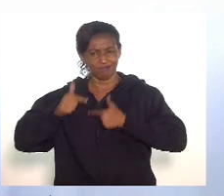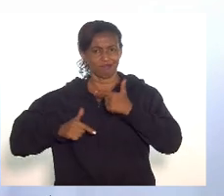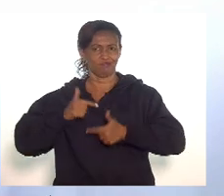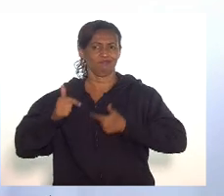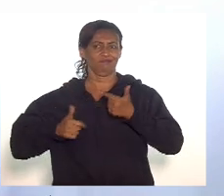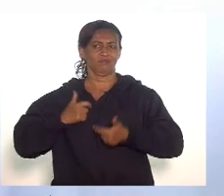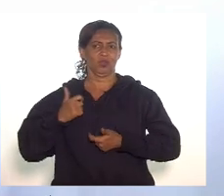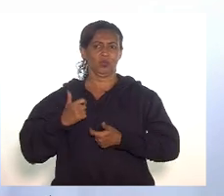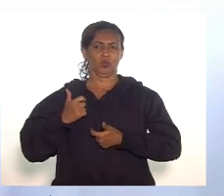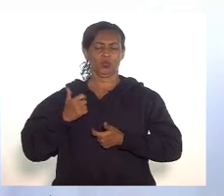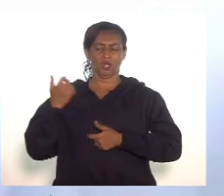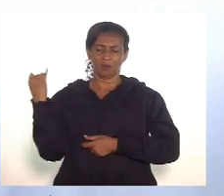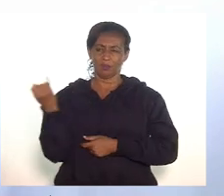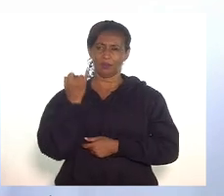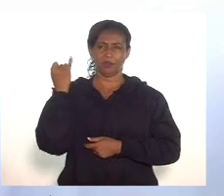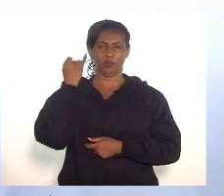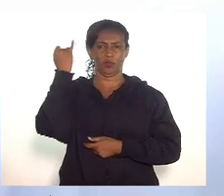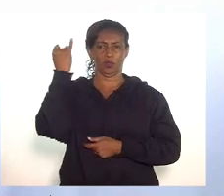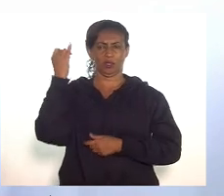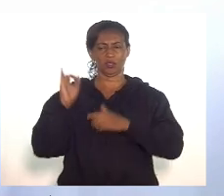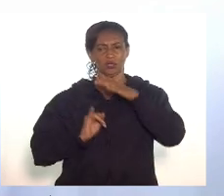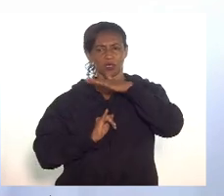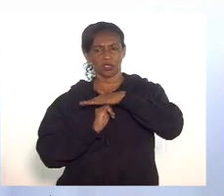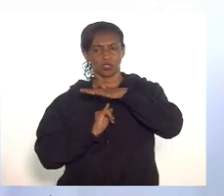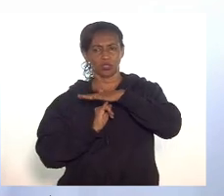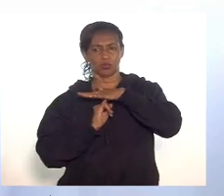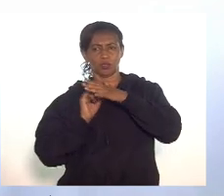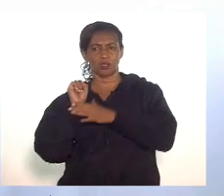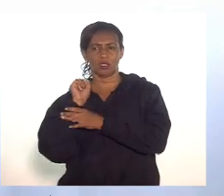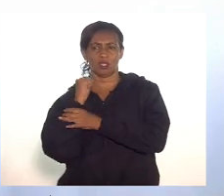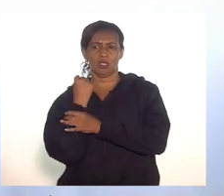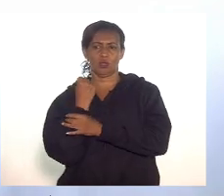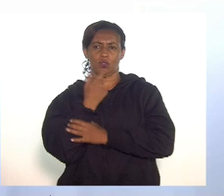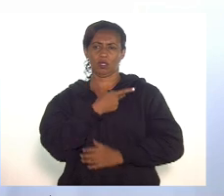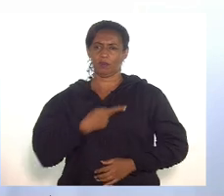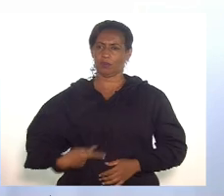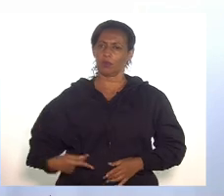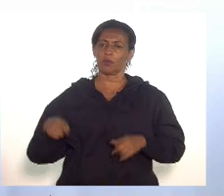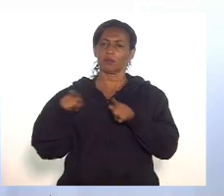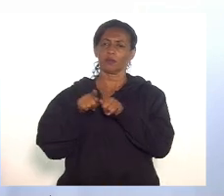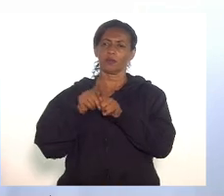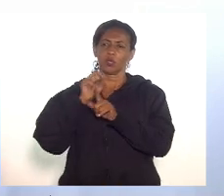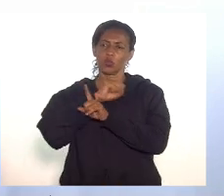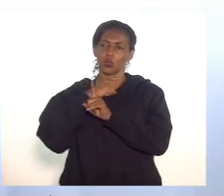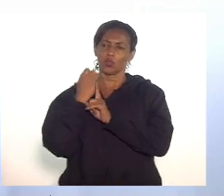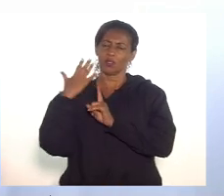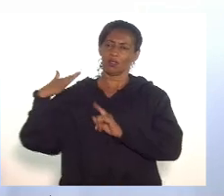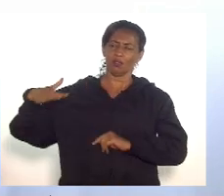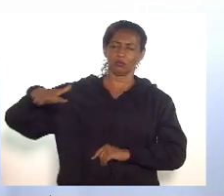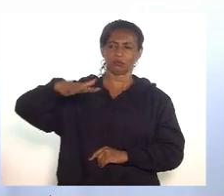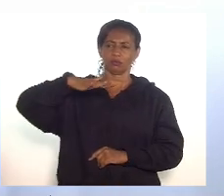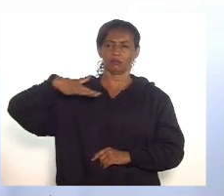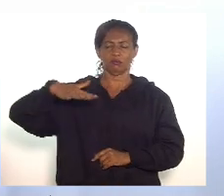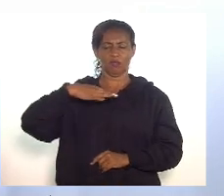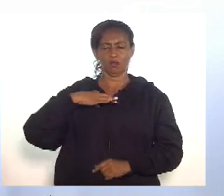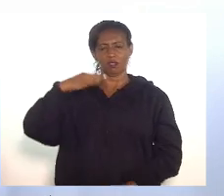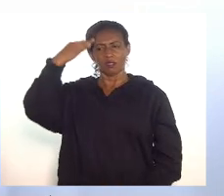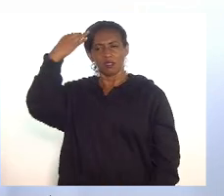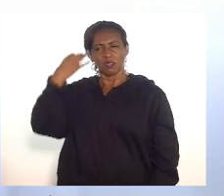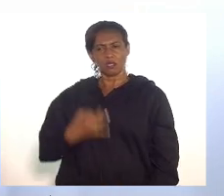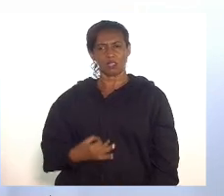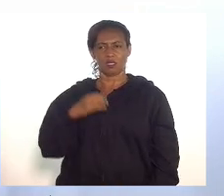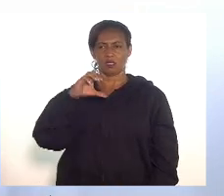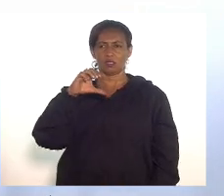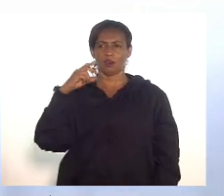ser do Parlamento, das instituições de segurança pública, mas, sobretudo, de toda a sociedade. E eu tenho absoluta certeza que a